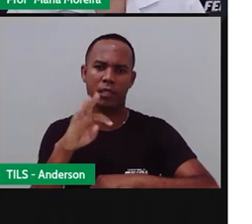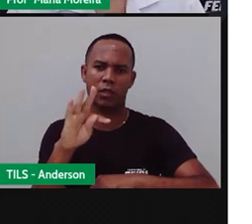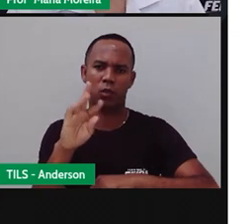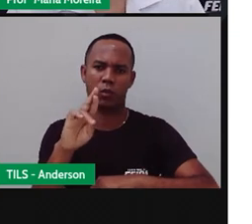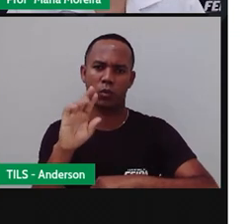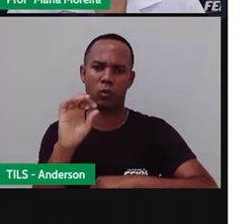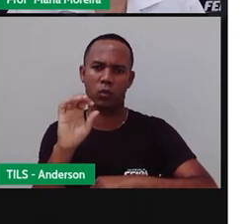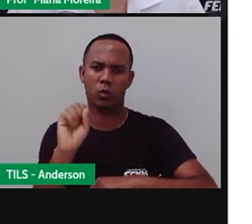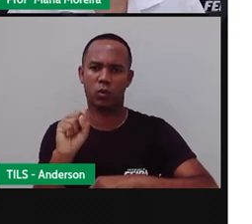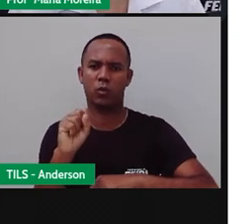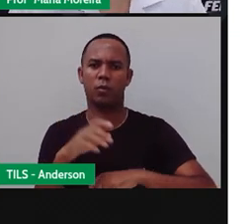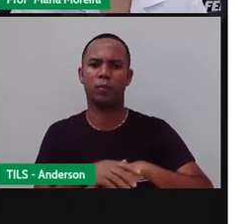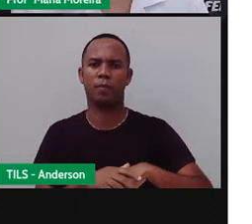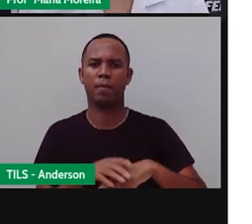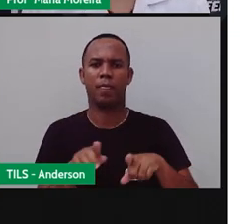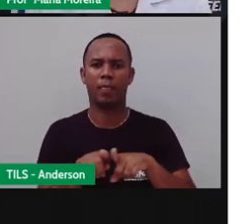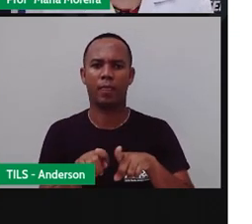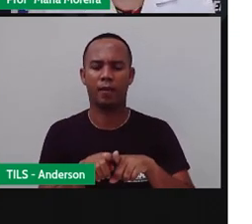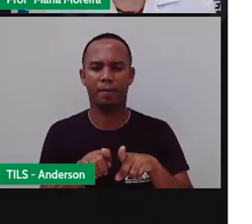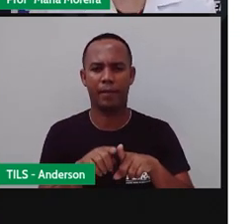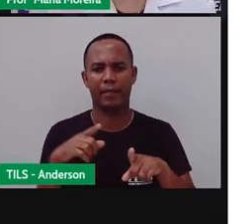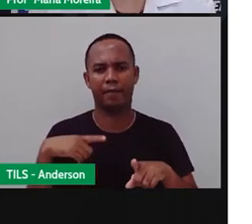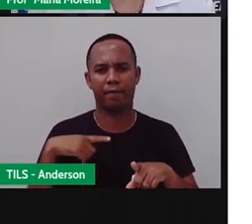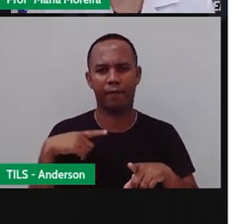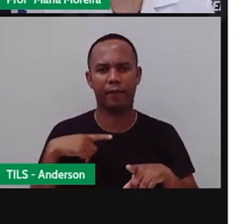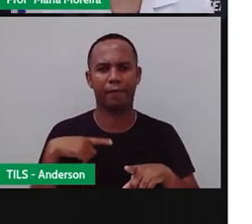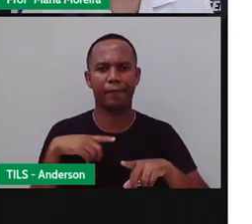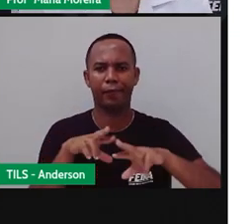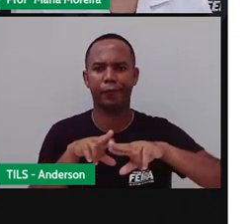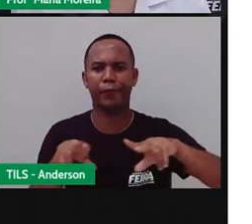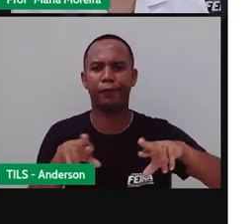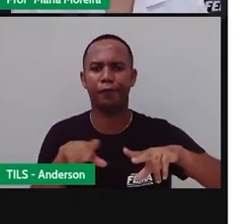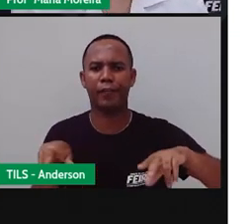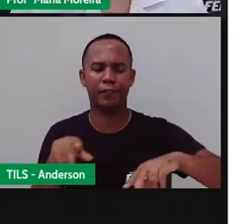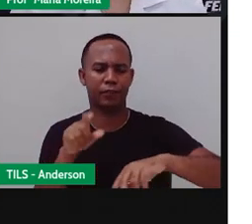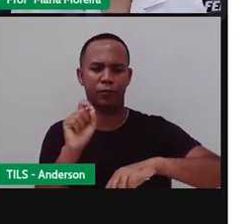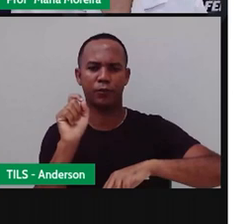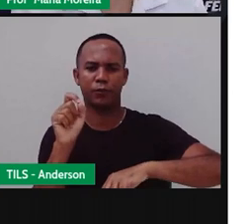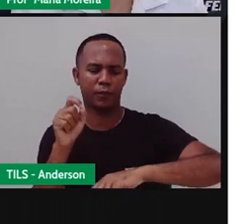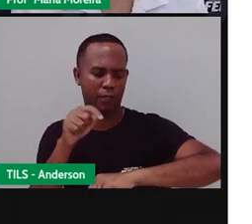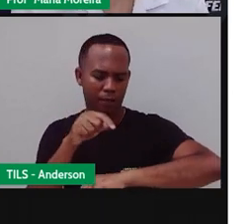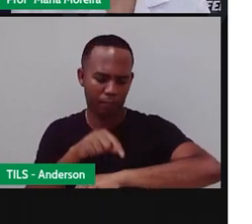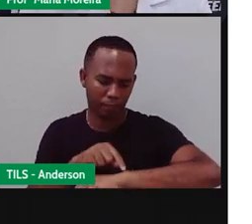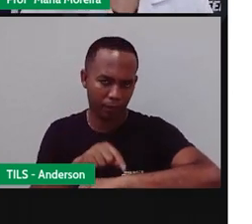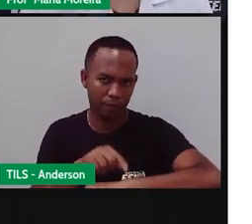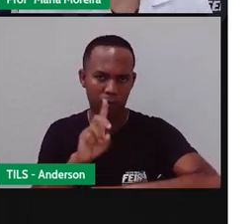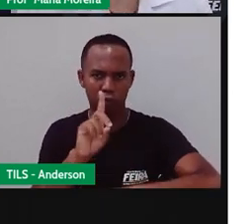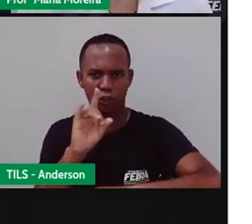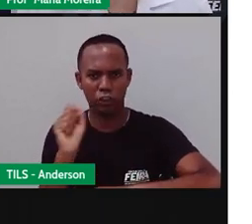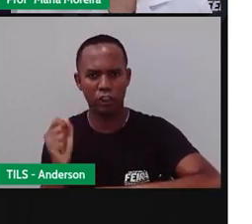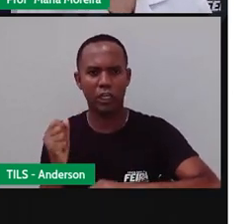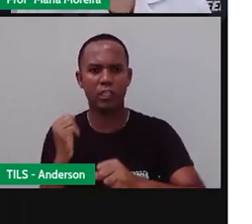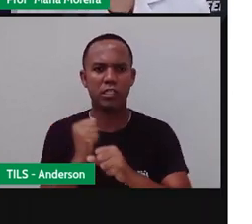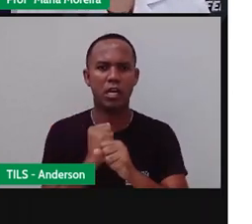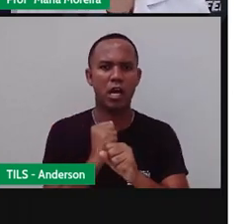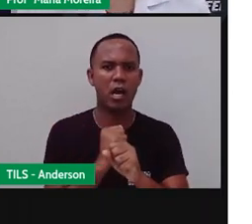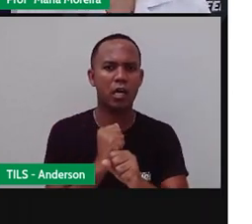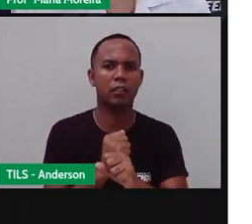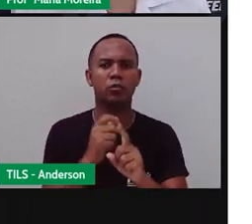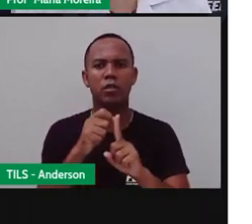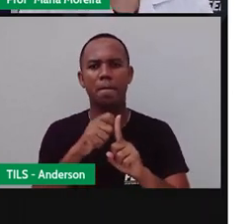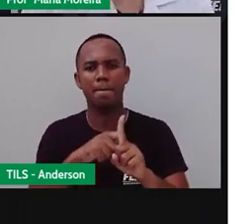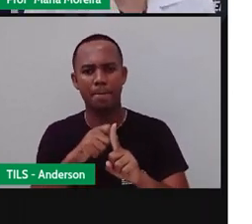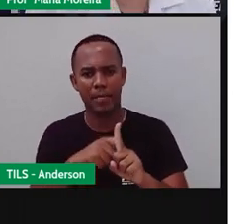Bom, existem várias unidades de medida de tempo, né? Como os dias, os anos, os